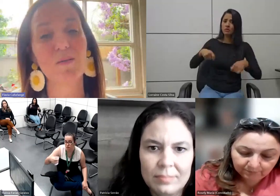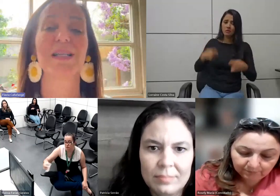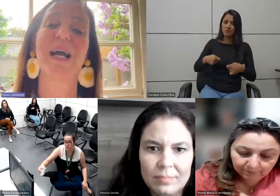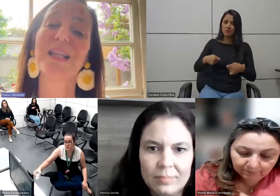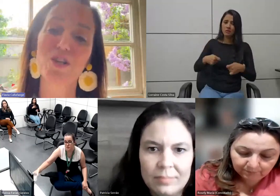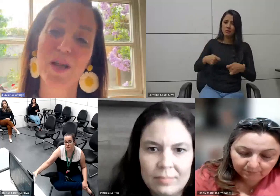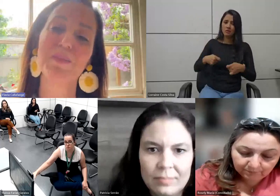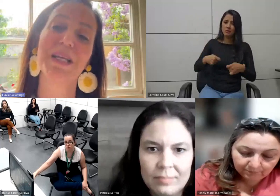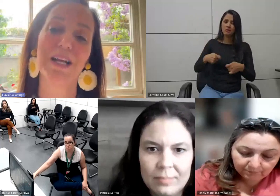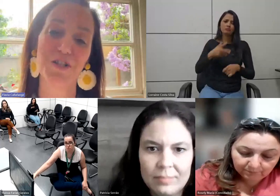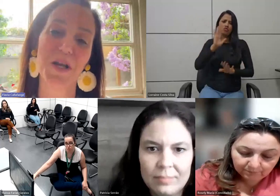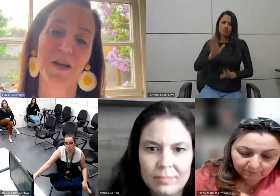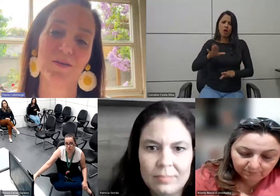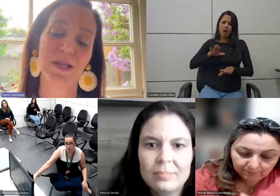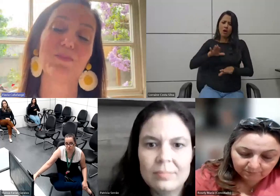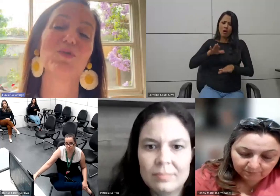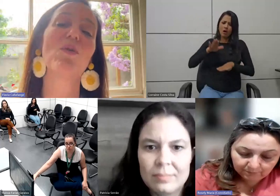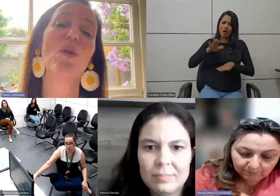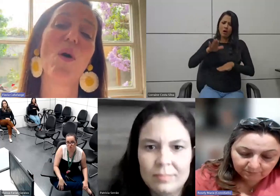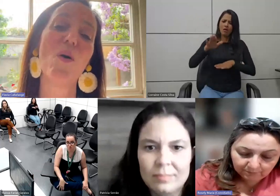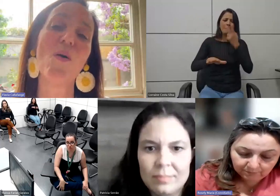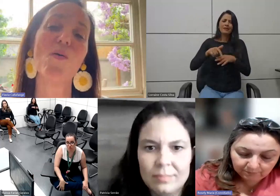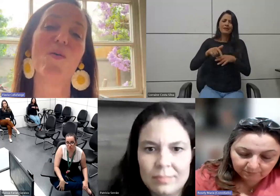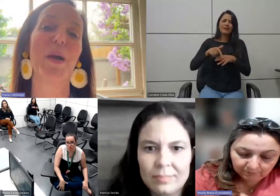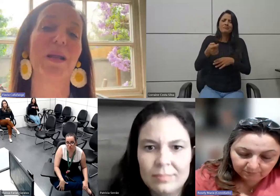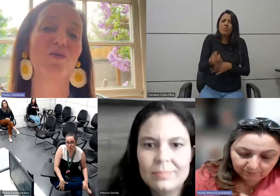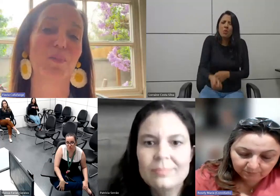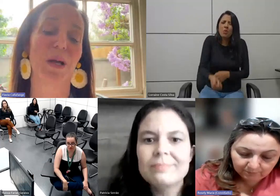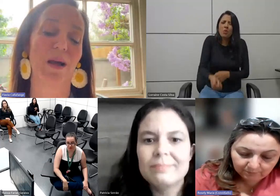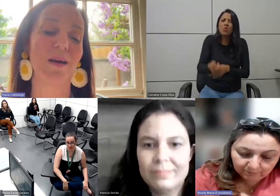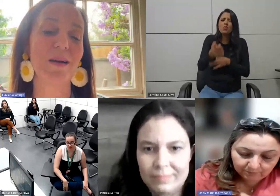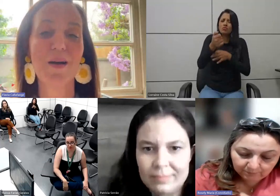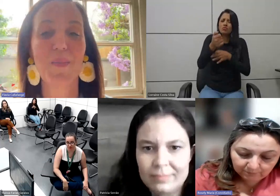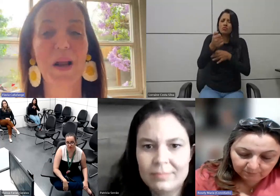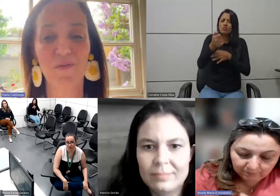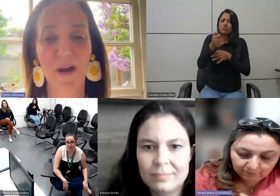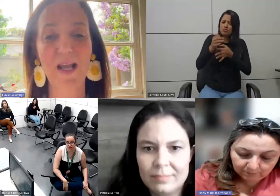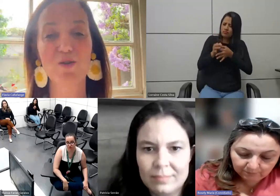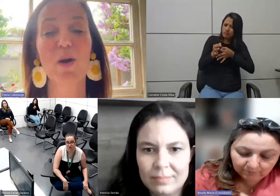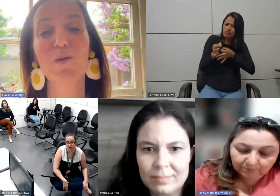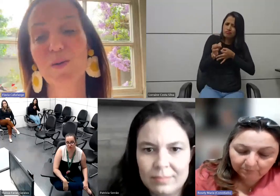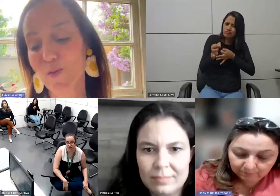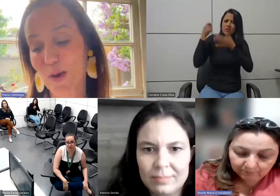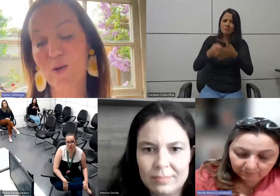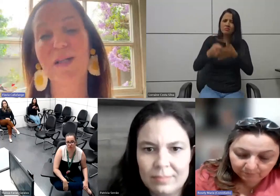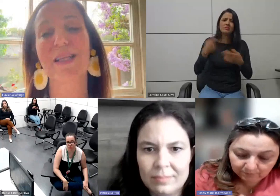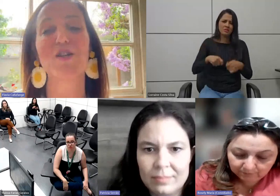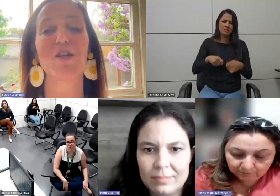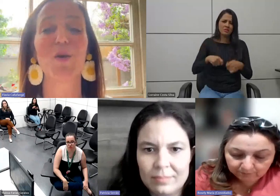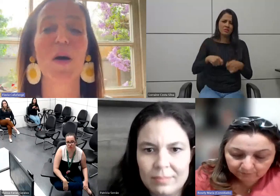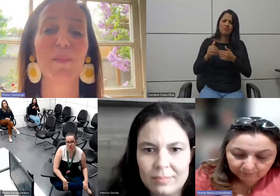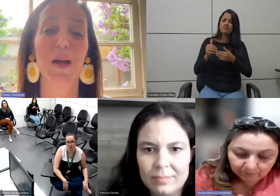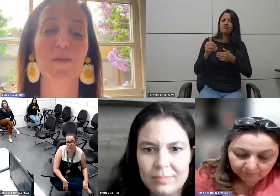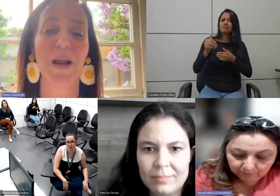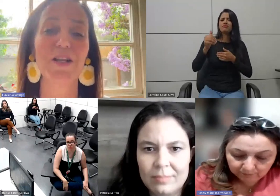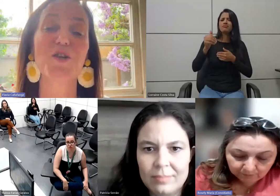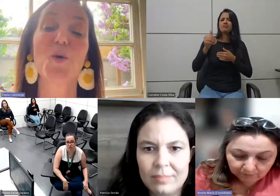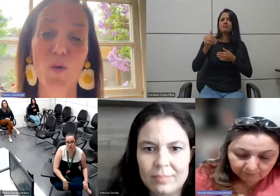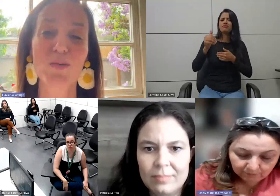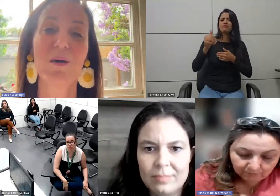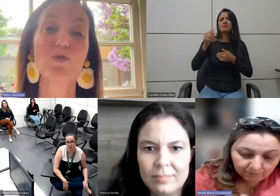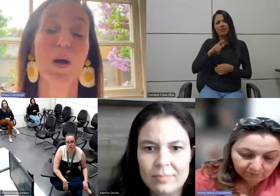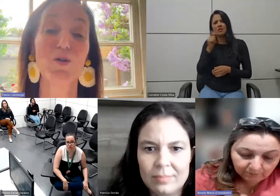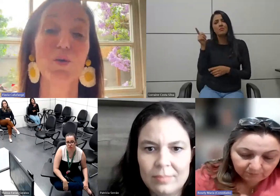passo mas ainda estamos engatinhando temos um longo período pela pela frente uma longa trajetória pela